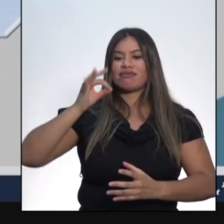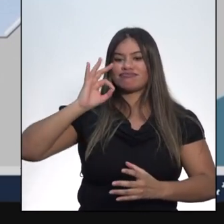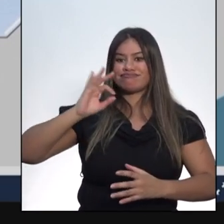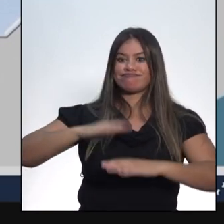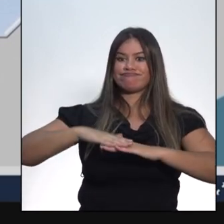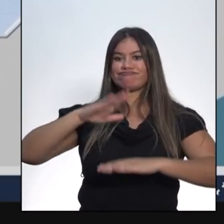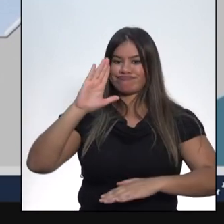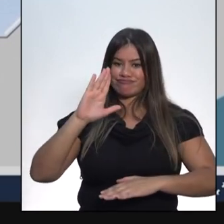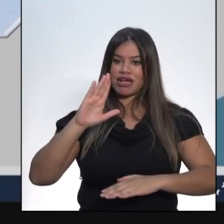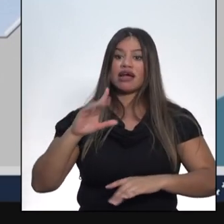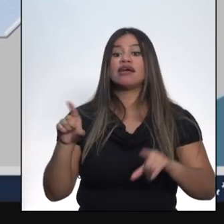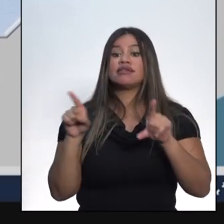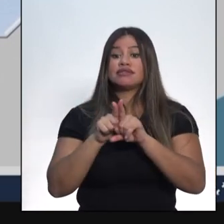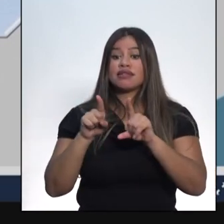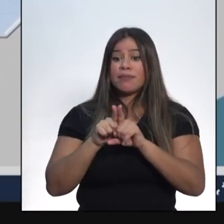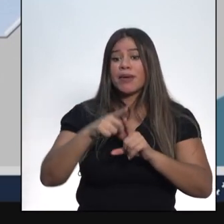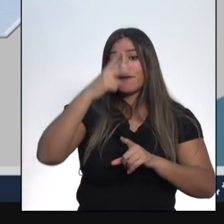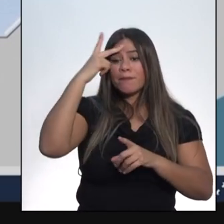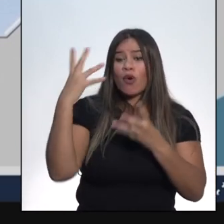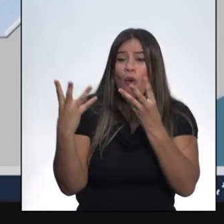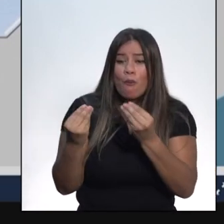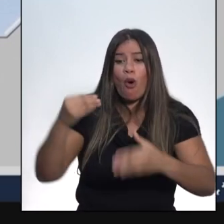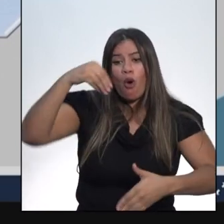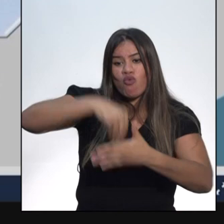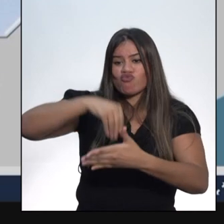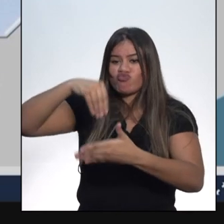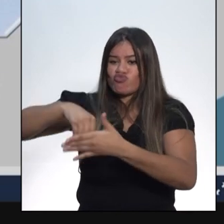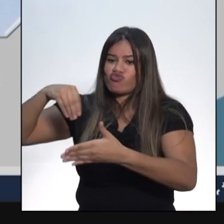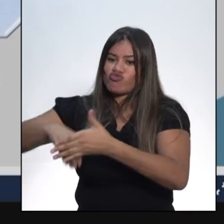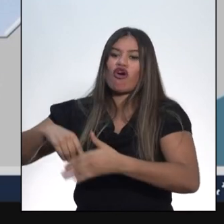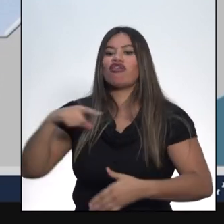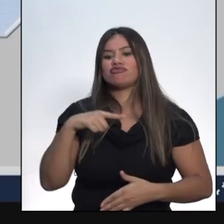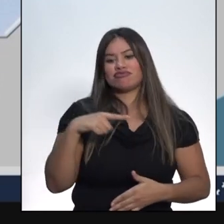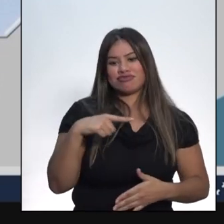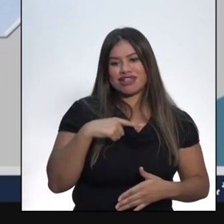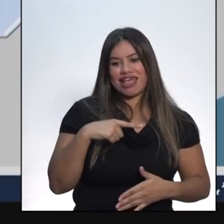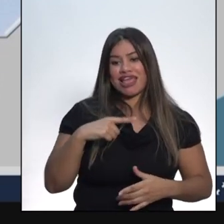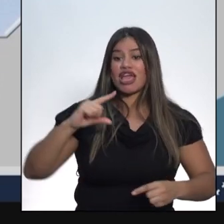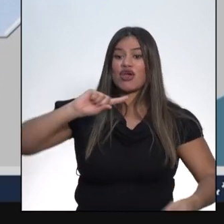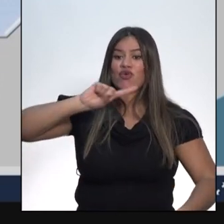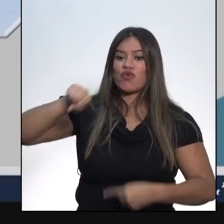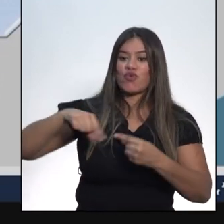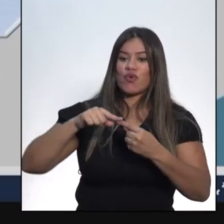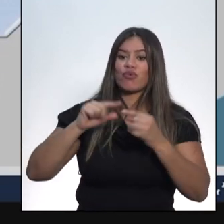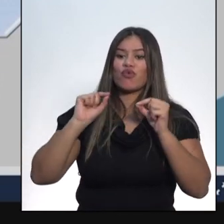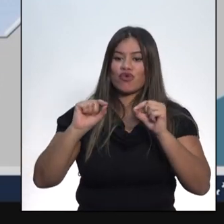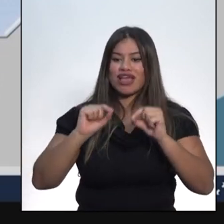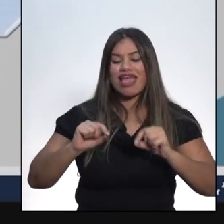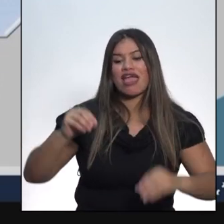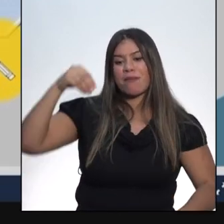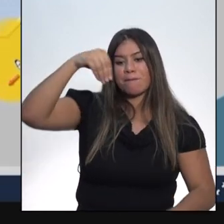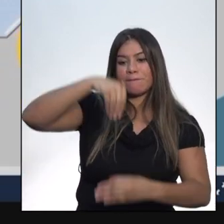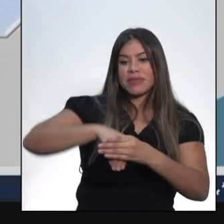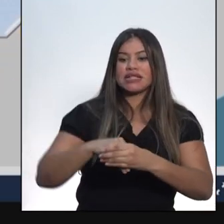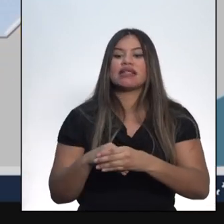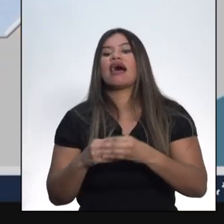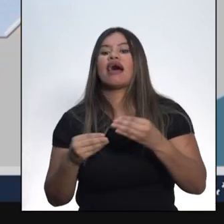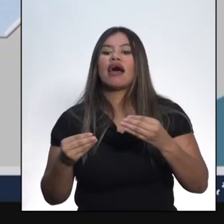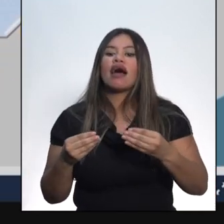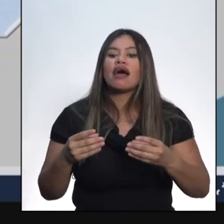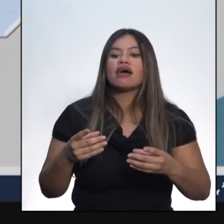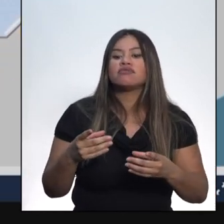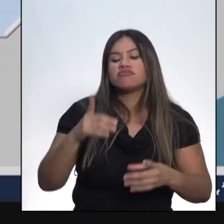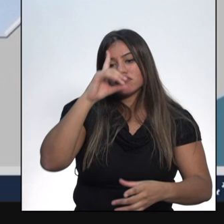maior número de eleitores do país. Portanto, o seu objetivo era implantar decisões políticas para atender aos